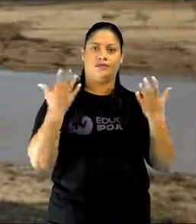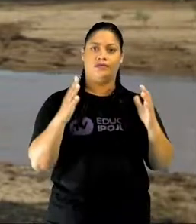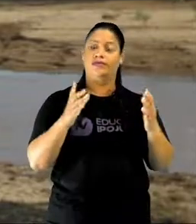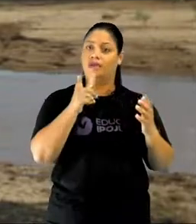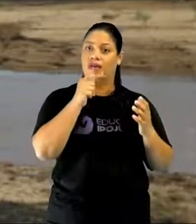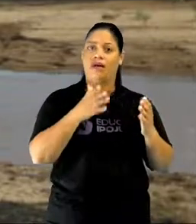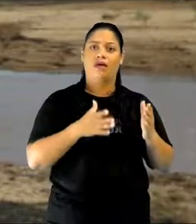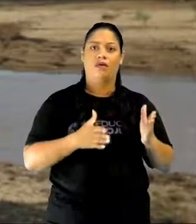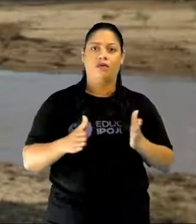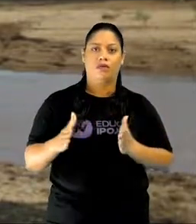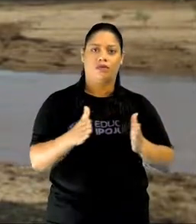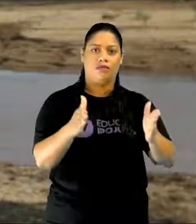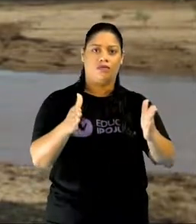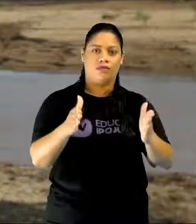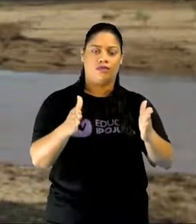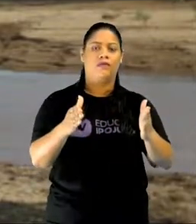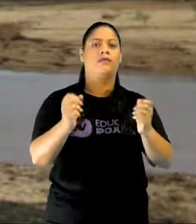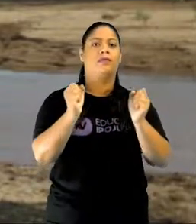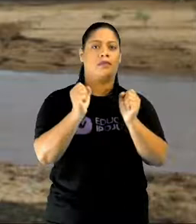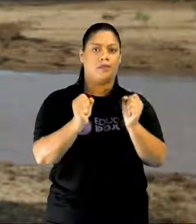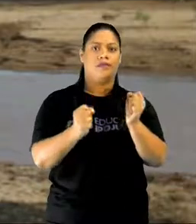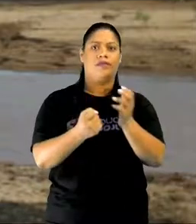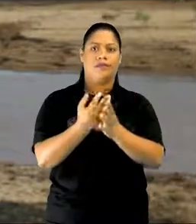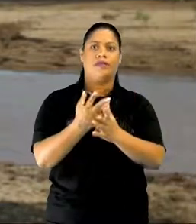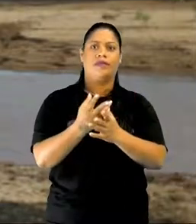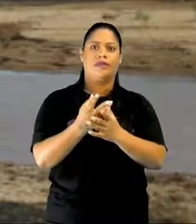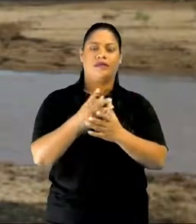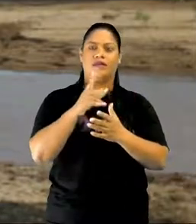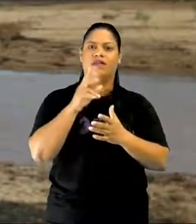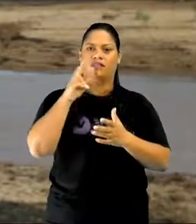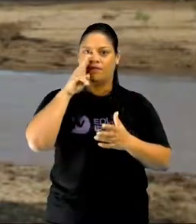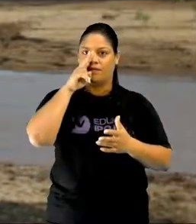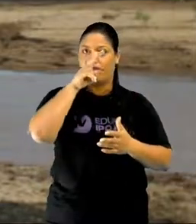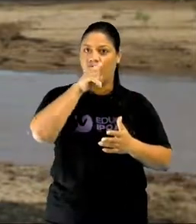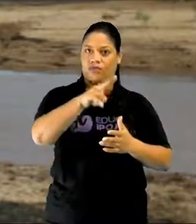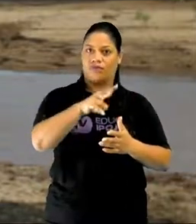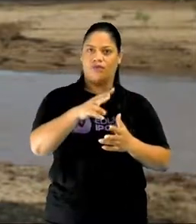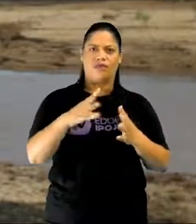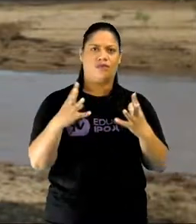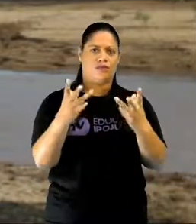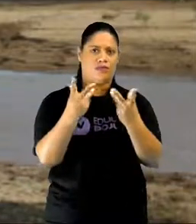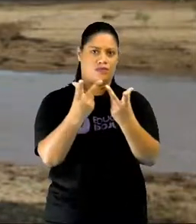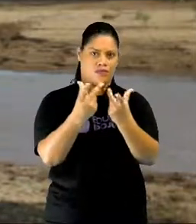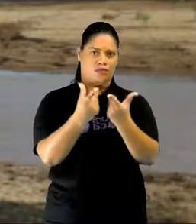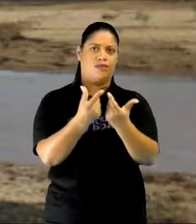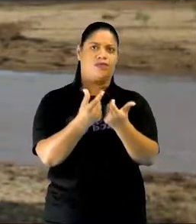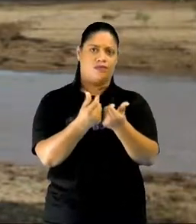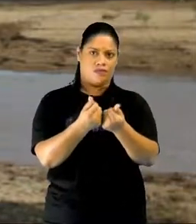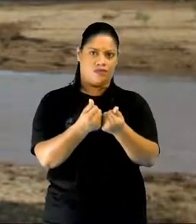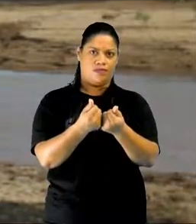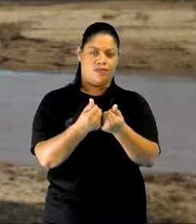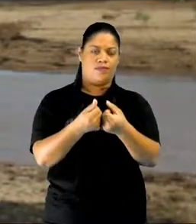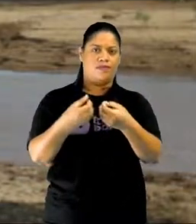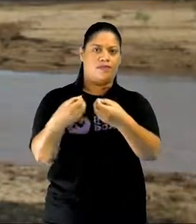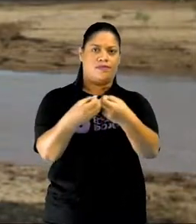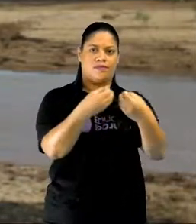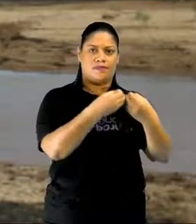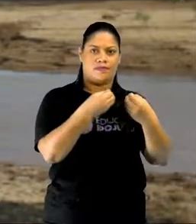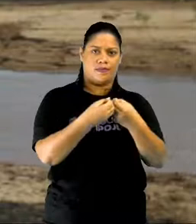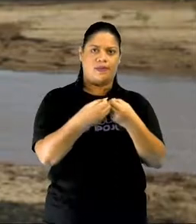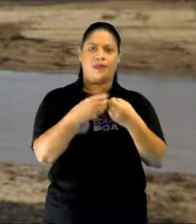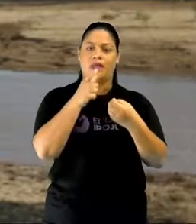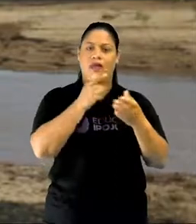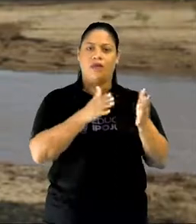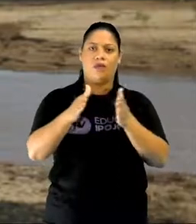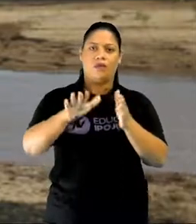do rio, ela fica desprotegida, e a força do rio traz aquele material todinho para a calha, deixando o rio mais